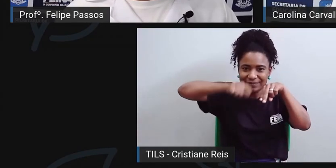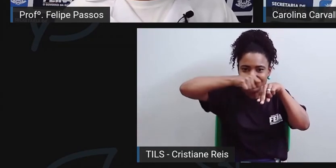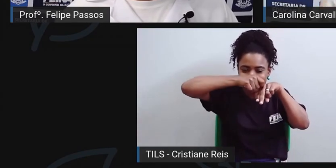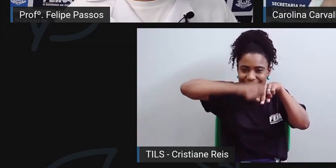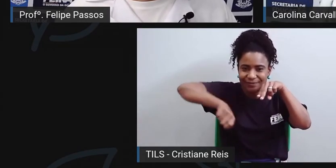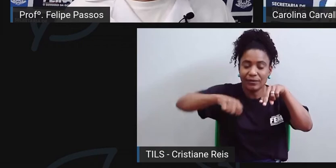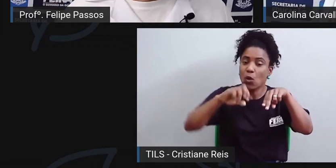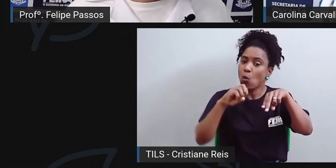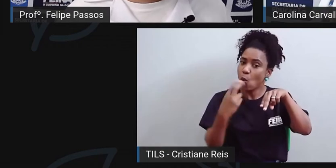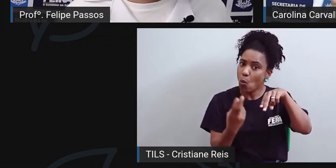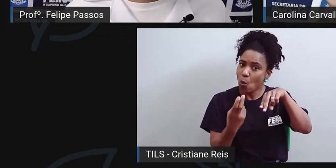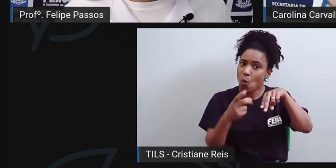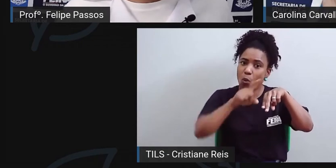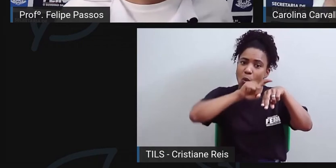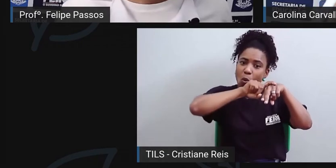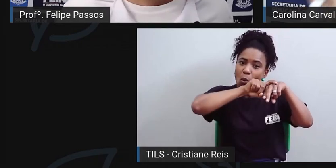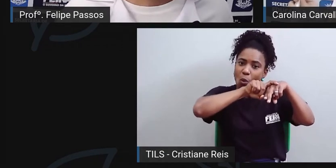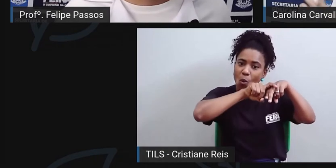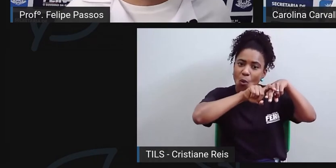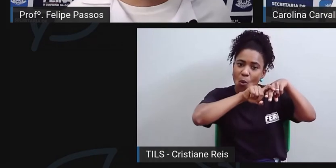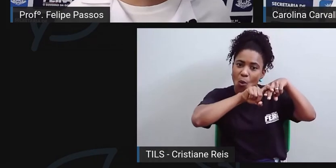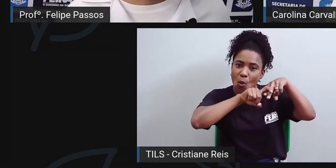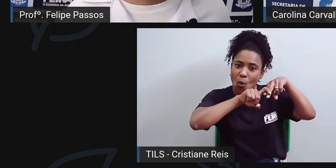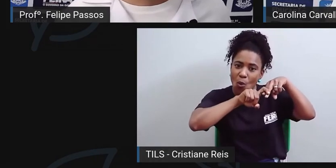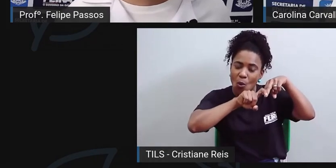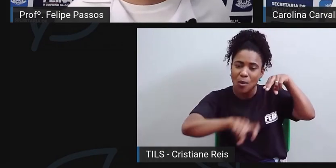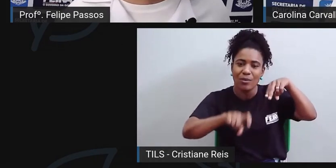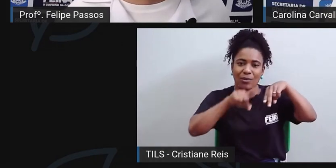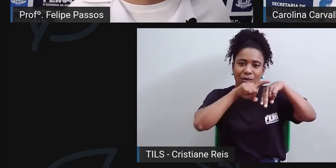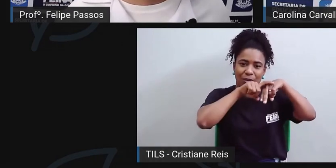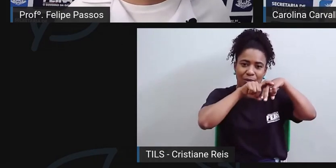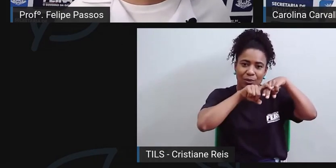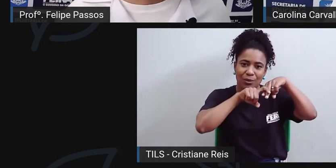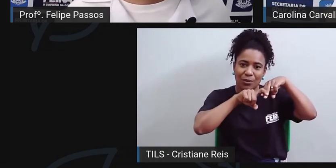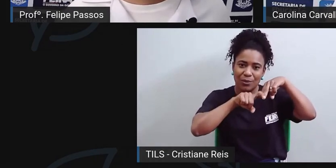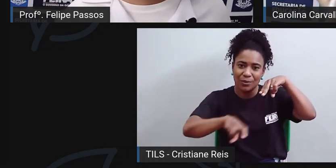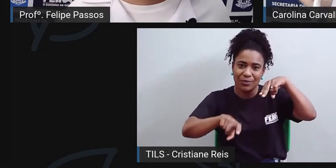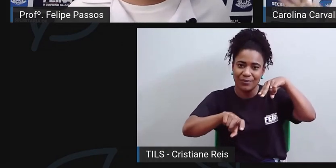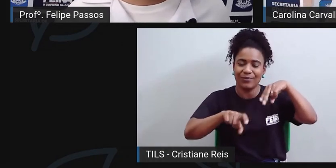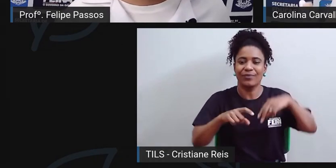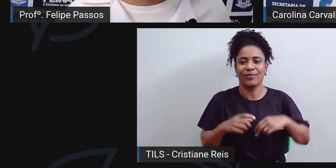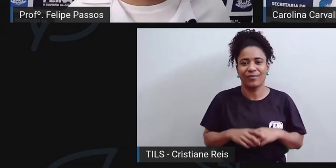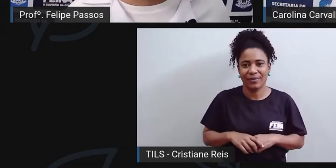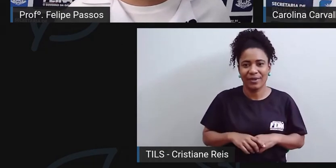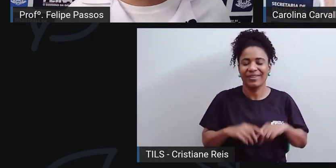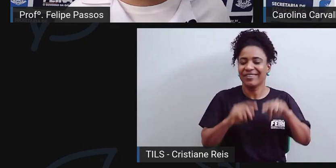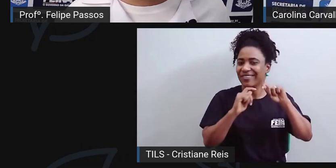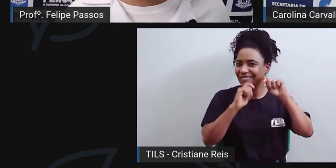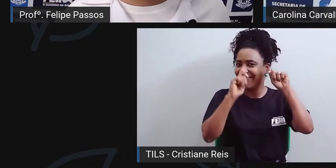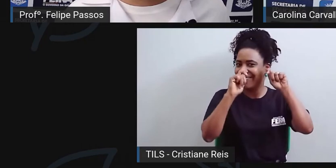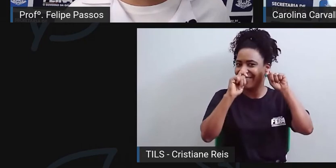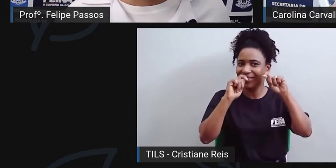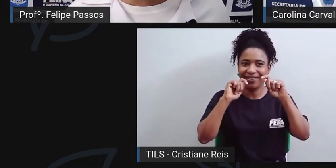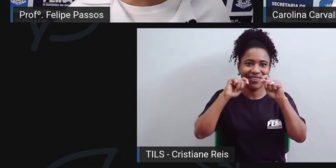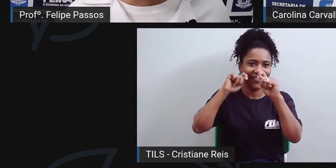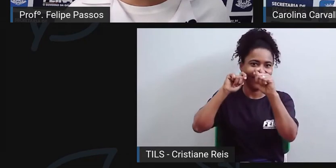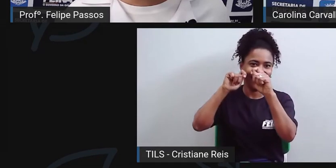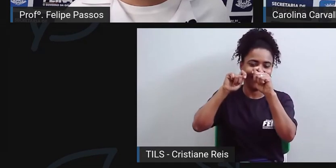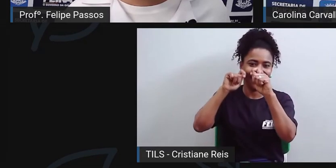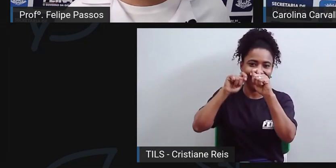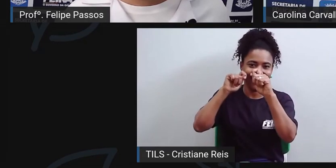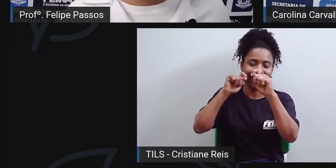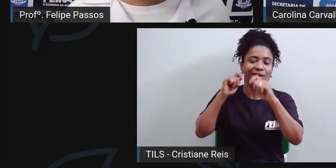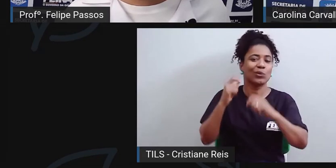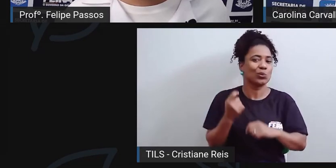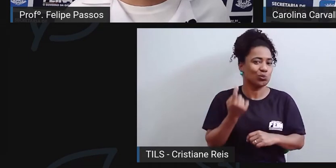língua também se eu tiver, mas a própria escova já serve para eu fazer isso. Então, fio dental, no mínimo, uma vez